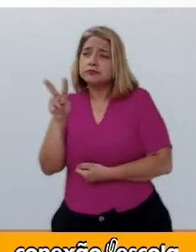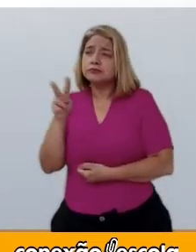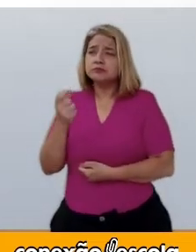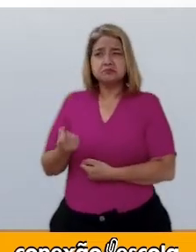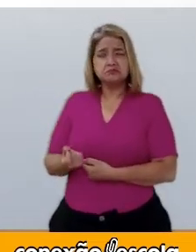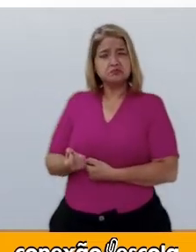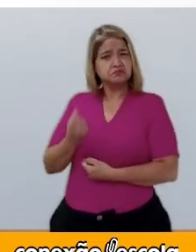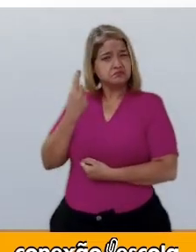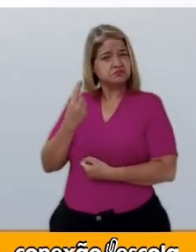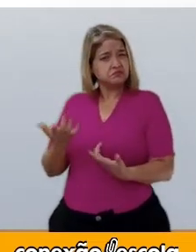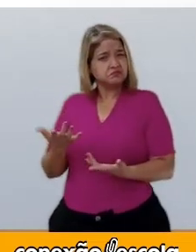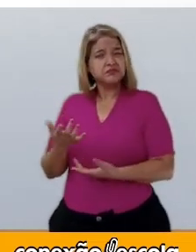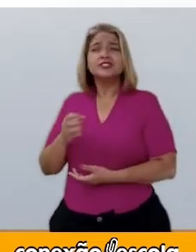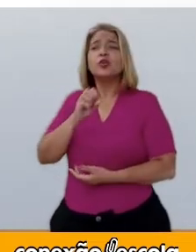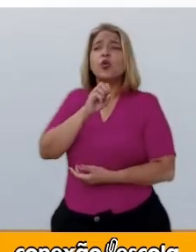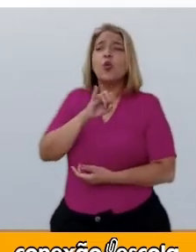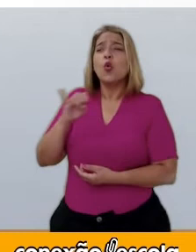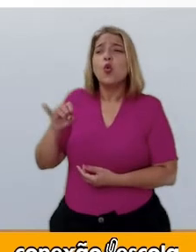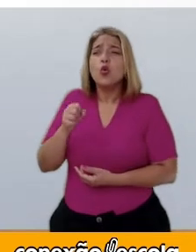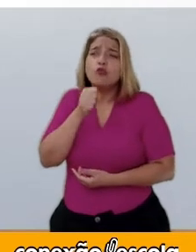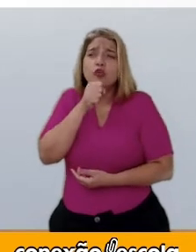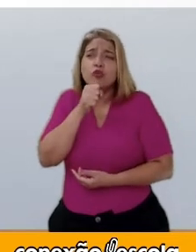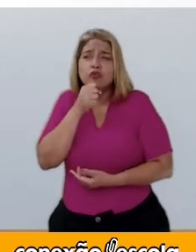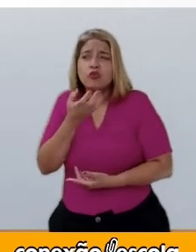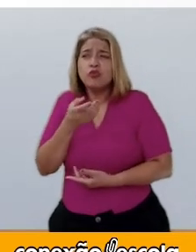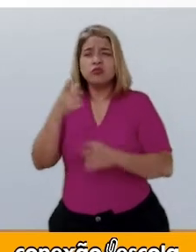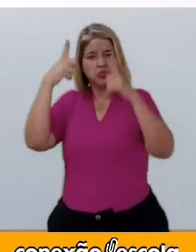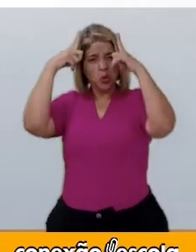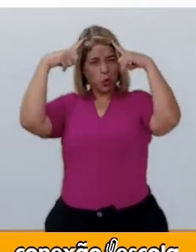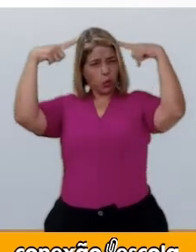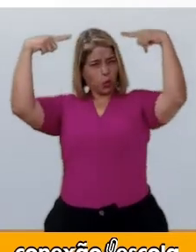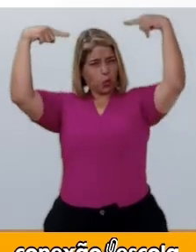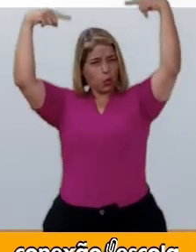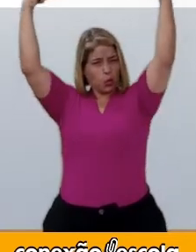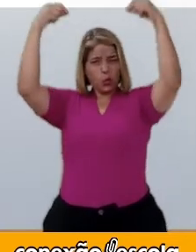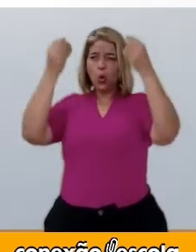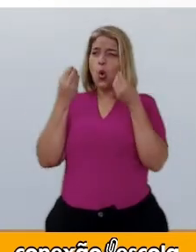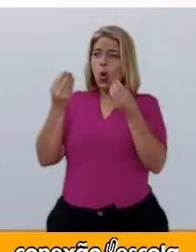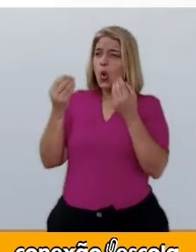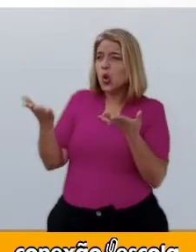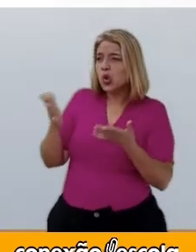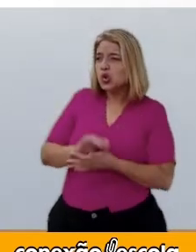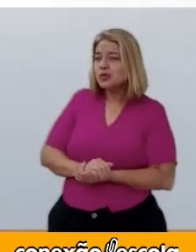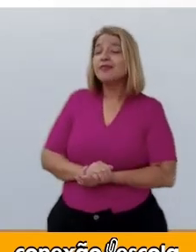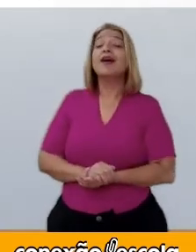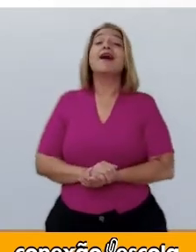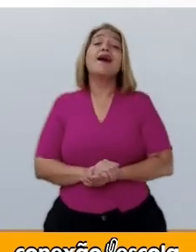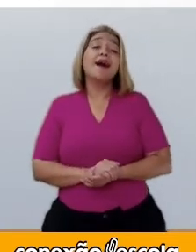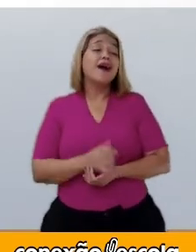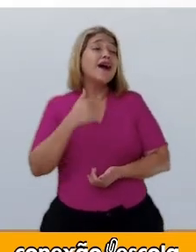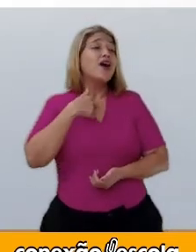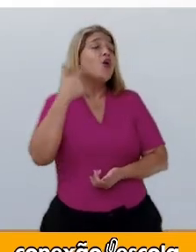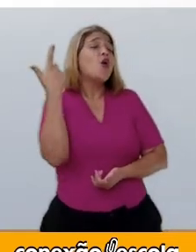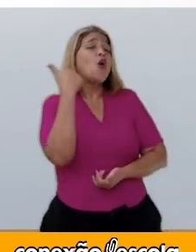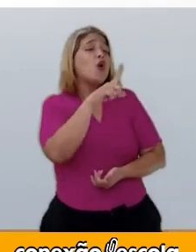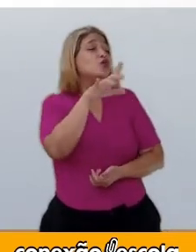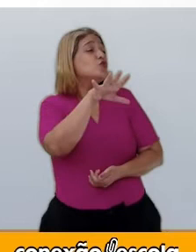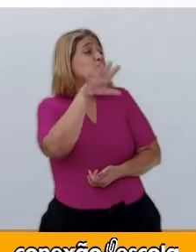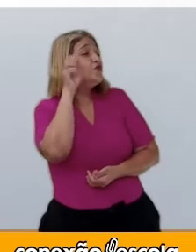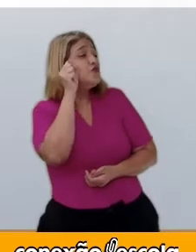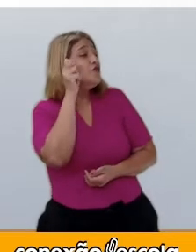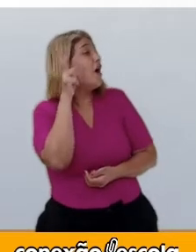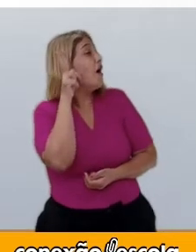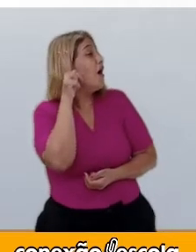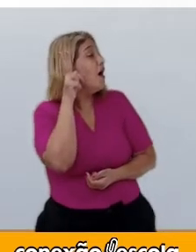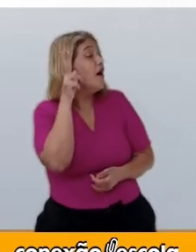Oi, vovó. Que orelhas grandes você tem? São para te ouvir melhor, minha